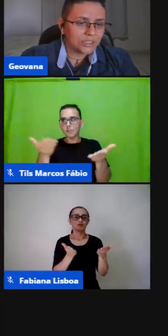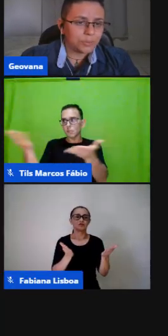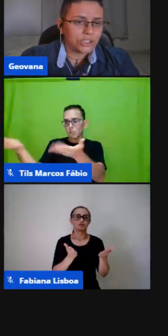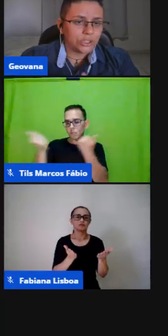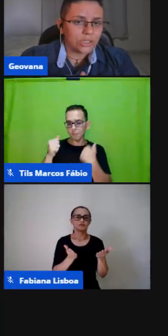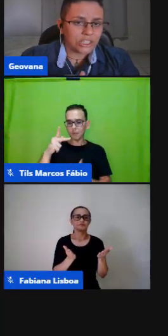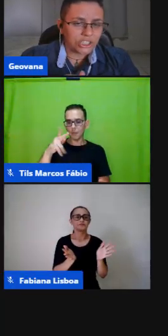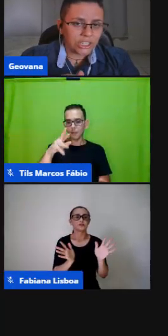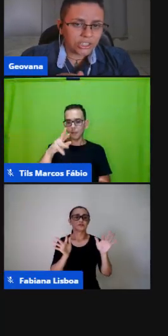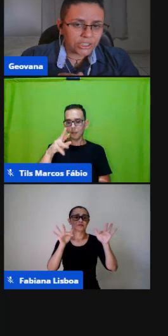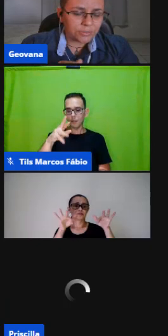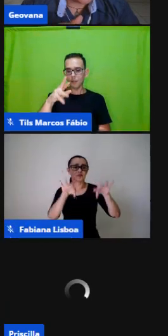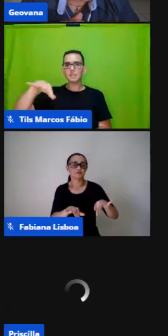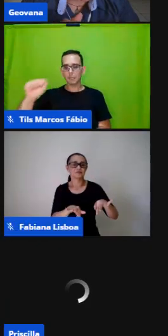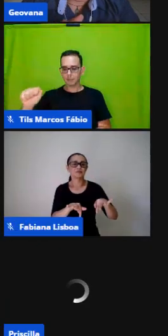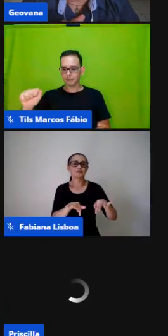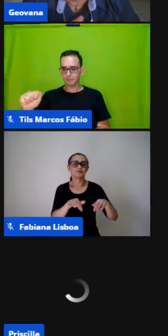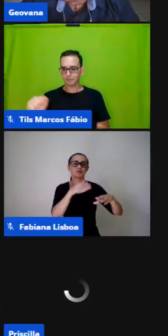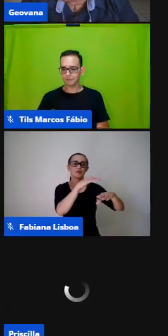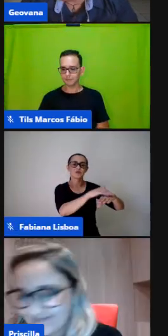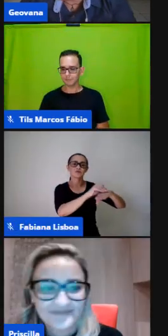se despedindo da gente